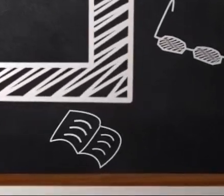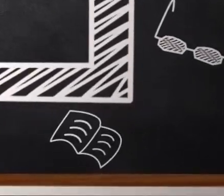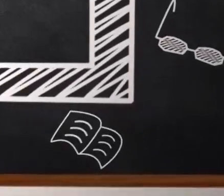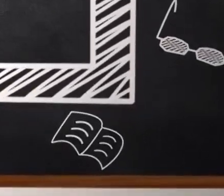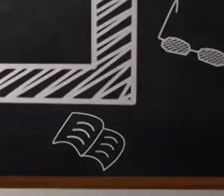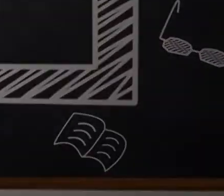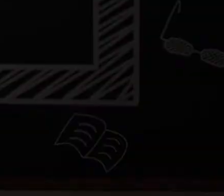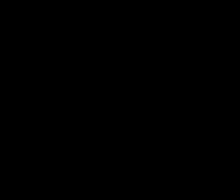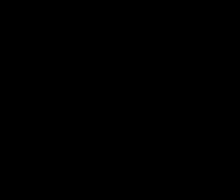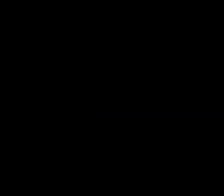tchau